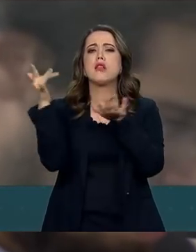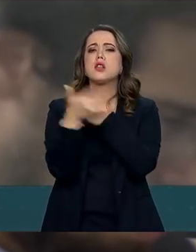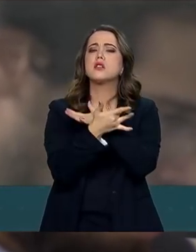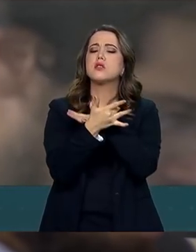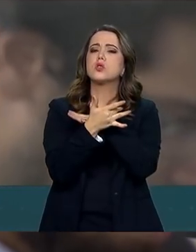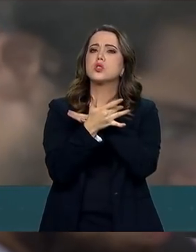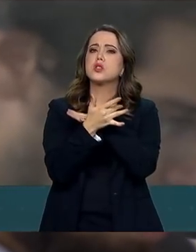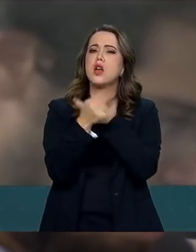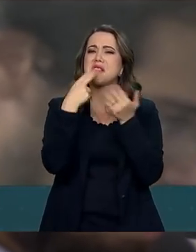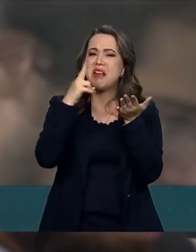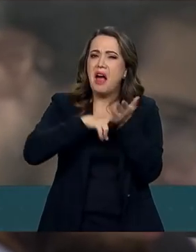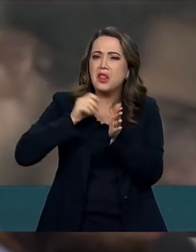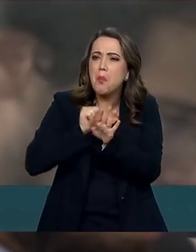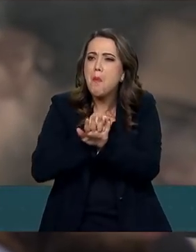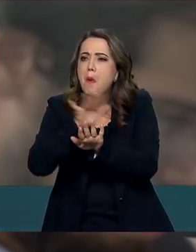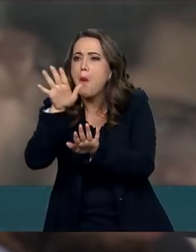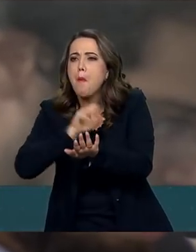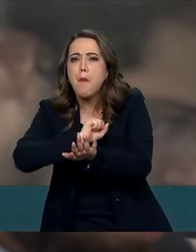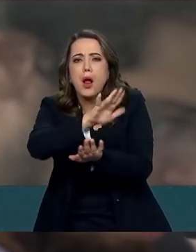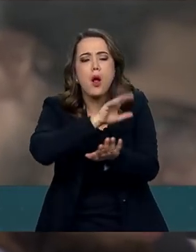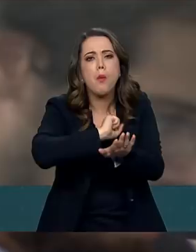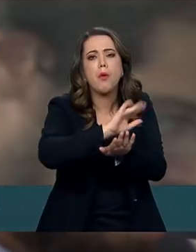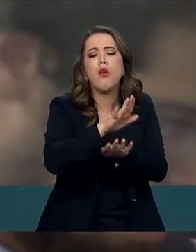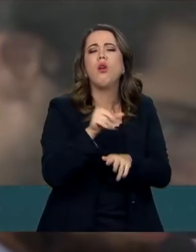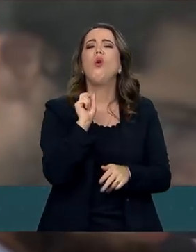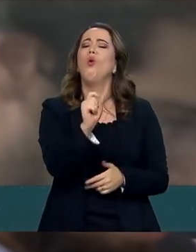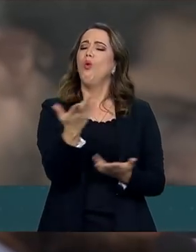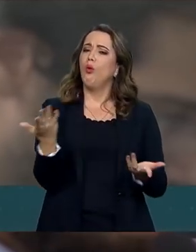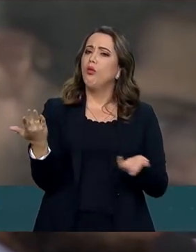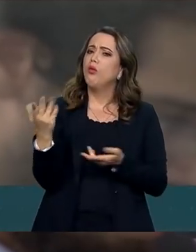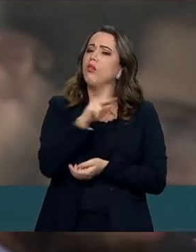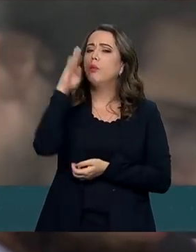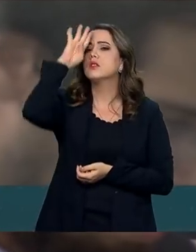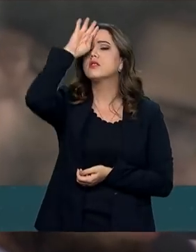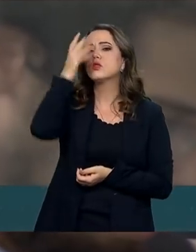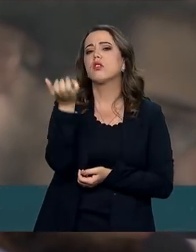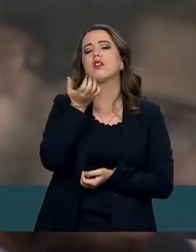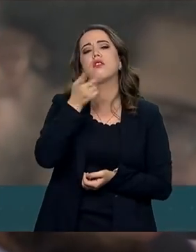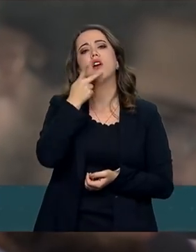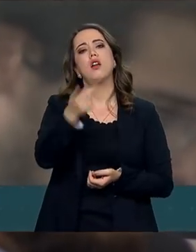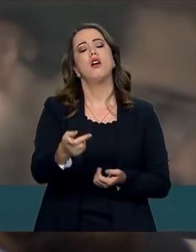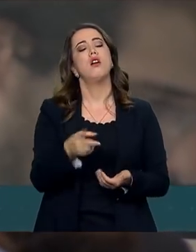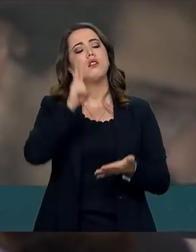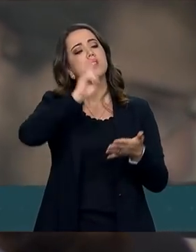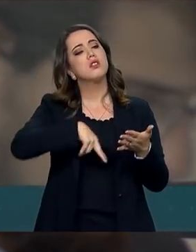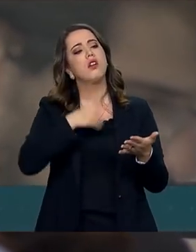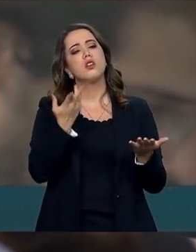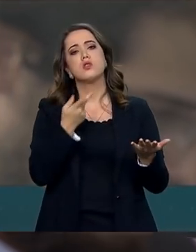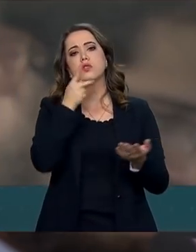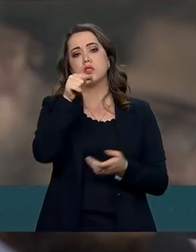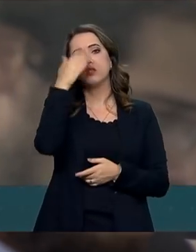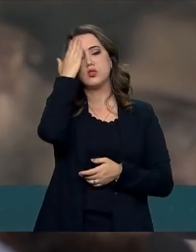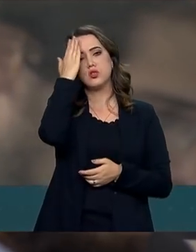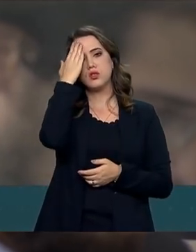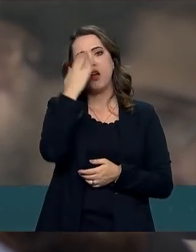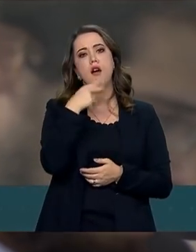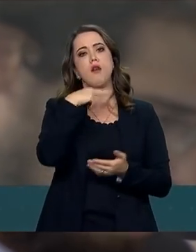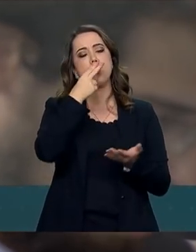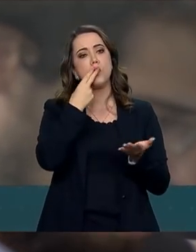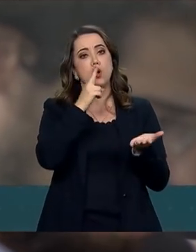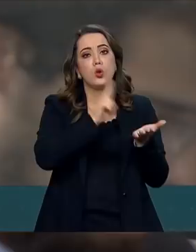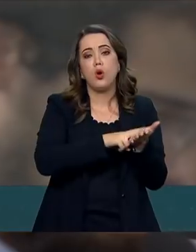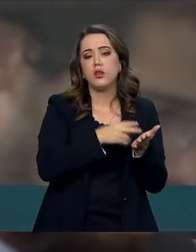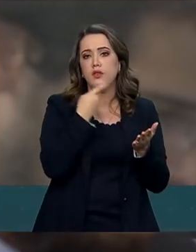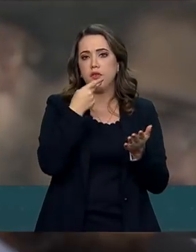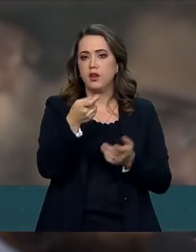A gente queria entender um pouquinho melhor o que o presidente quis com esse texto, o que ele quis dizer. Eu sei que o senhor já soltou uma nota, inclusive,